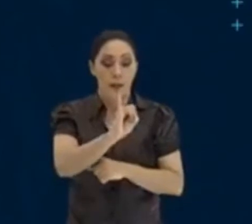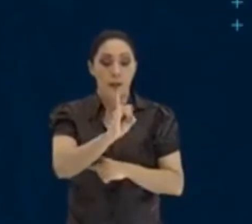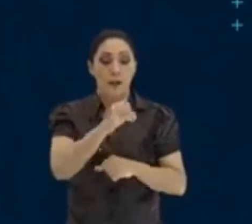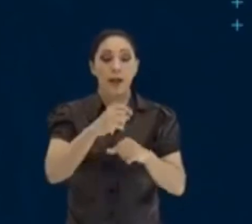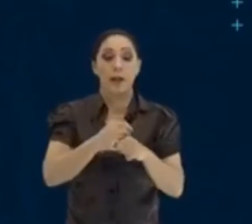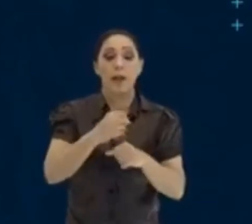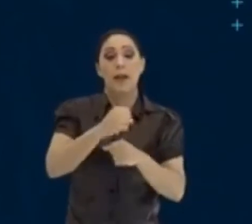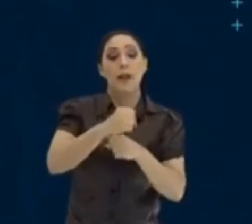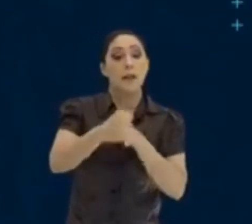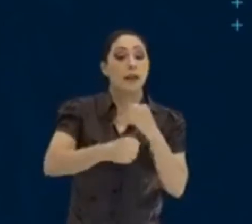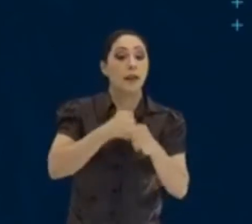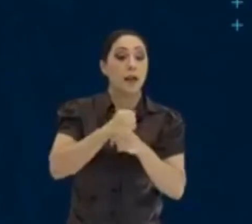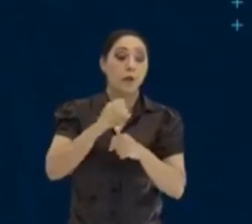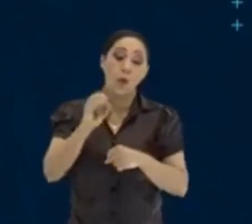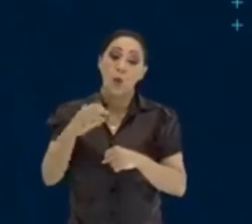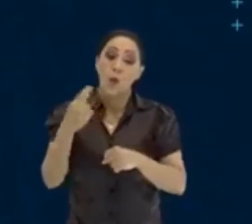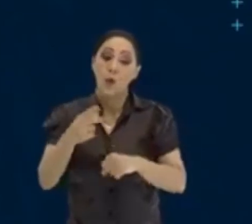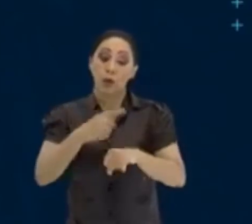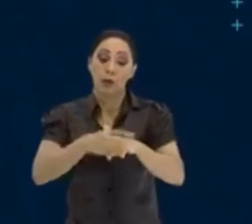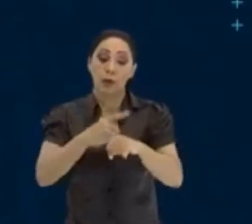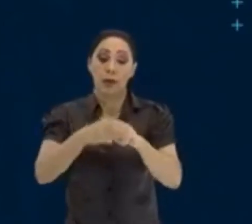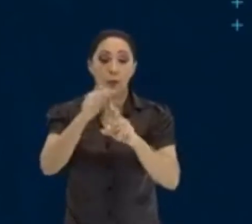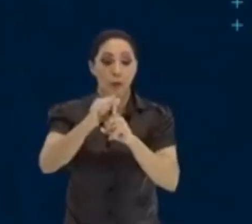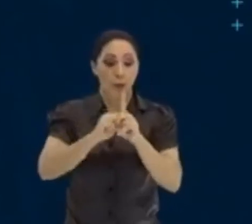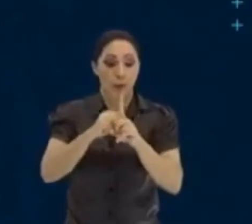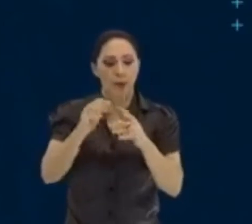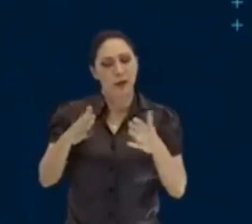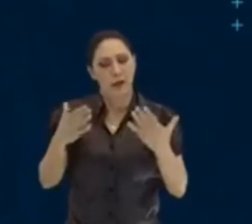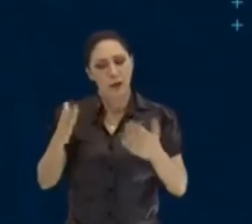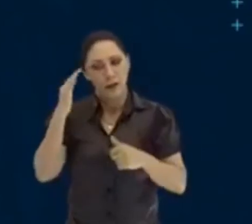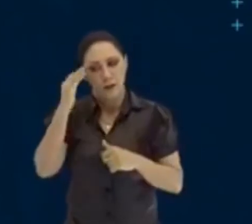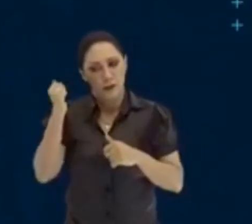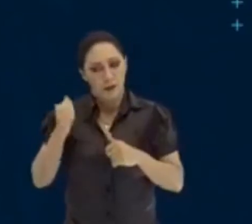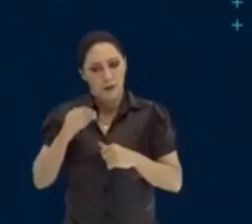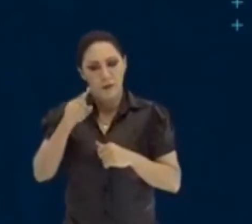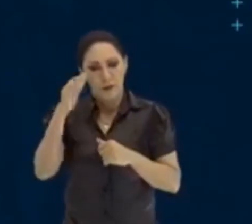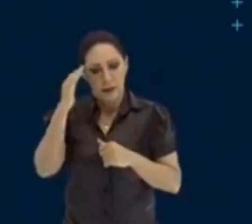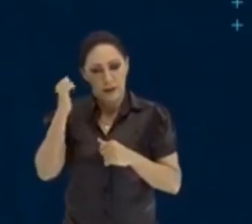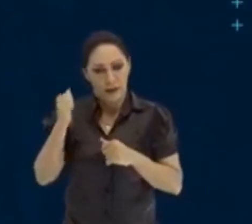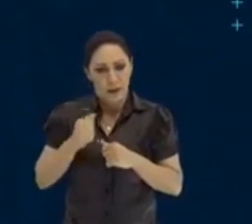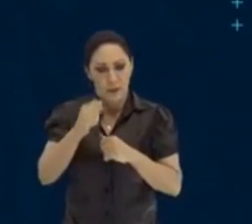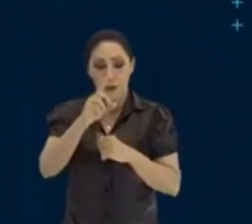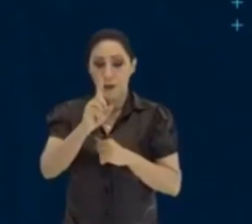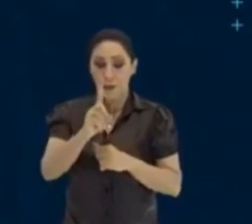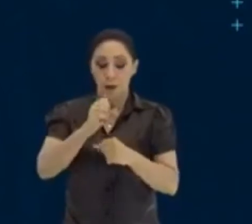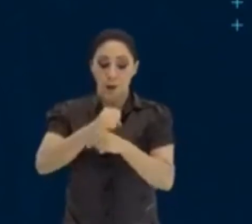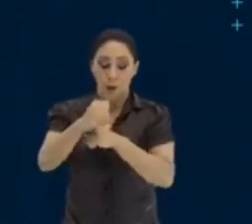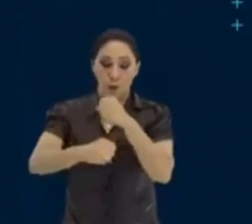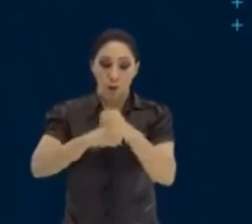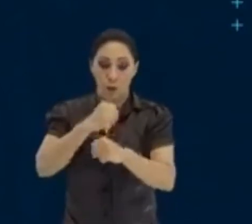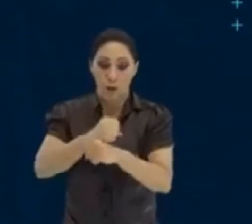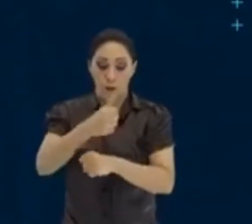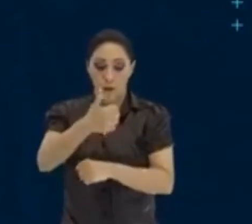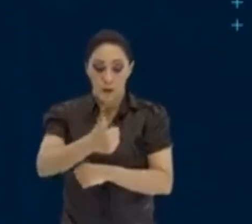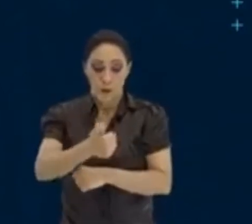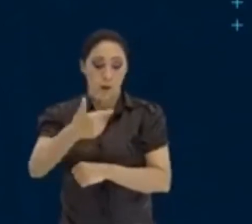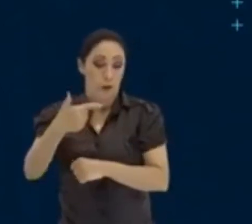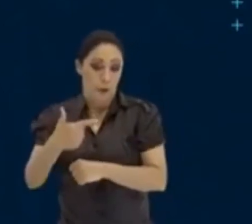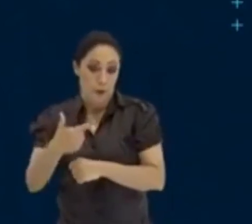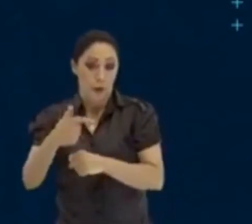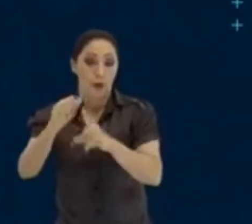Ei, quer saber de uma coisa? Você sabe que um ano são 12 meses e acabou o papo.